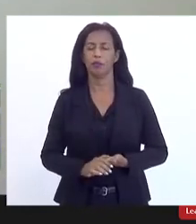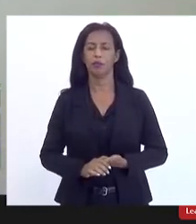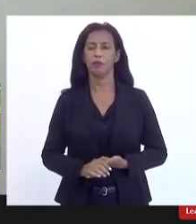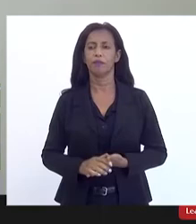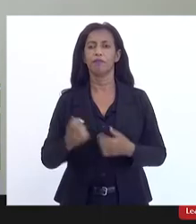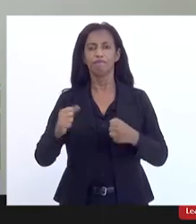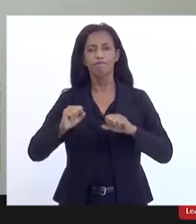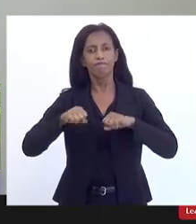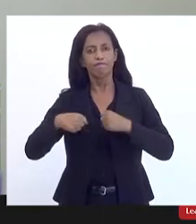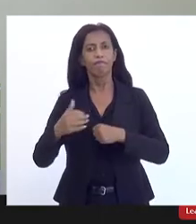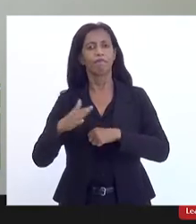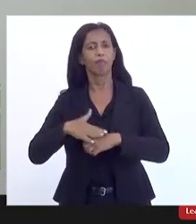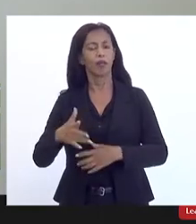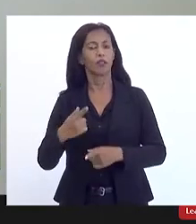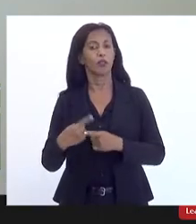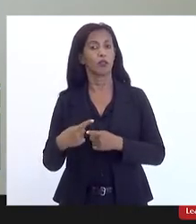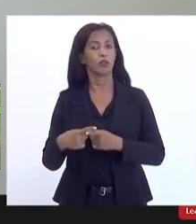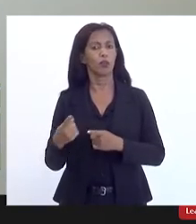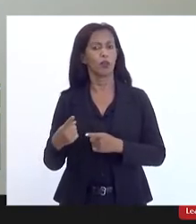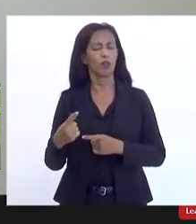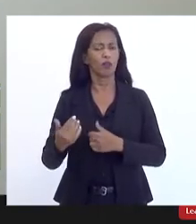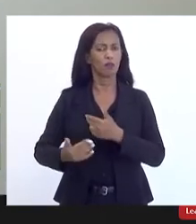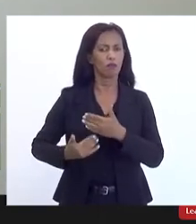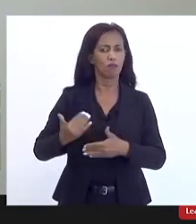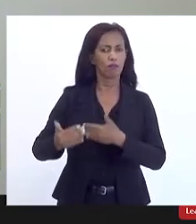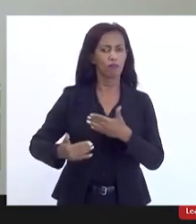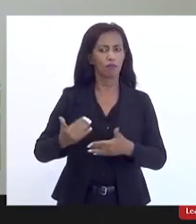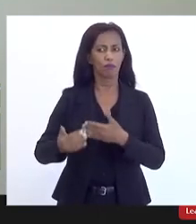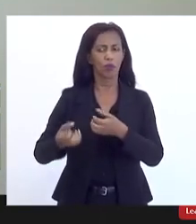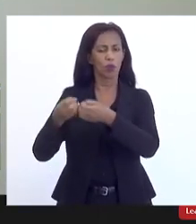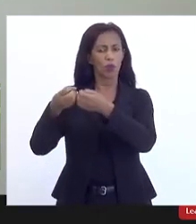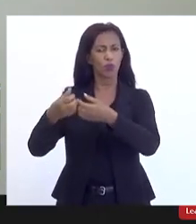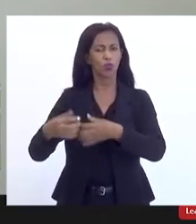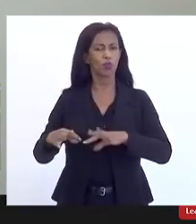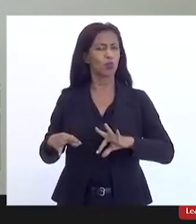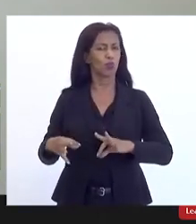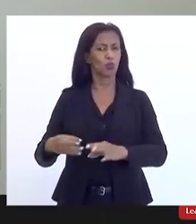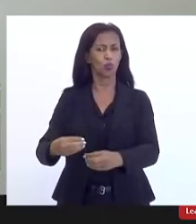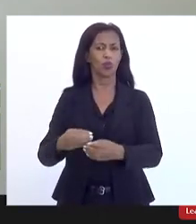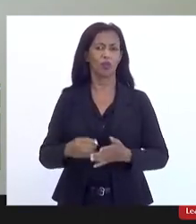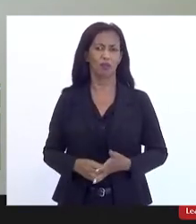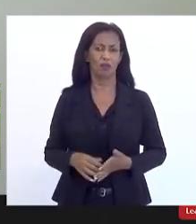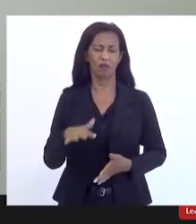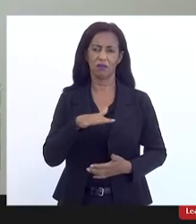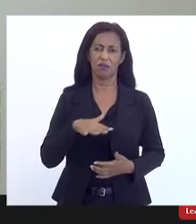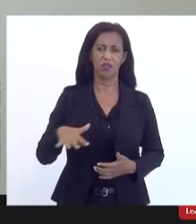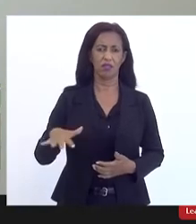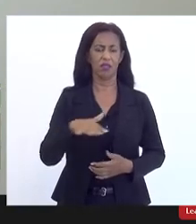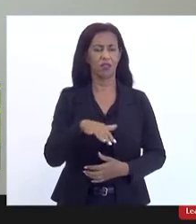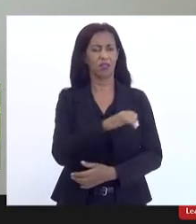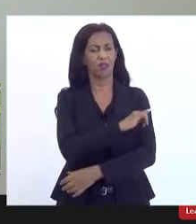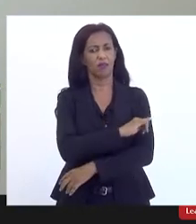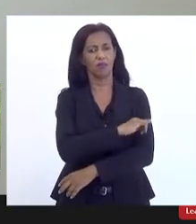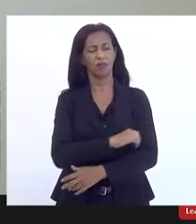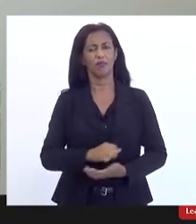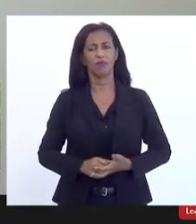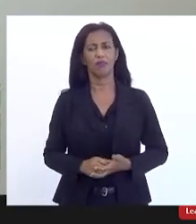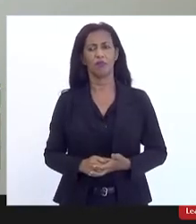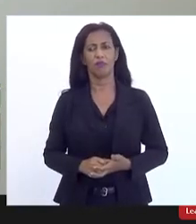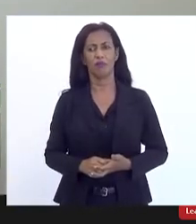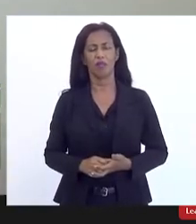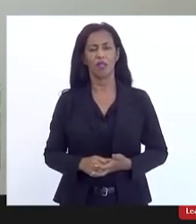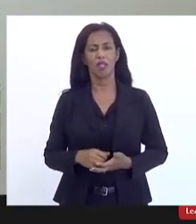ousar mais porque está em curso um desmonte total dessa área no Rio de Janeiro essa